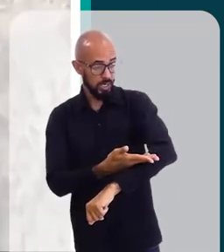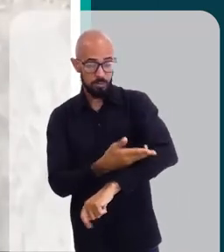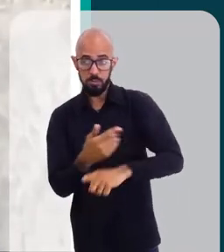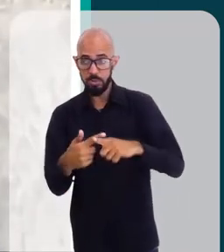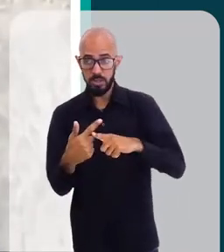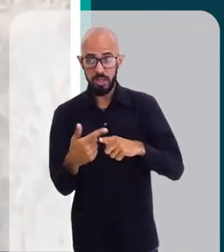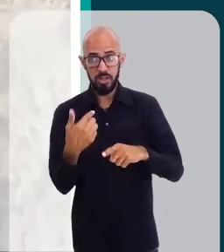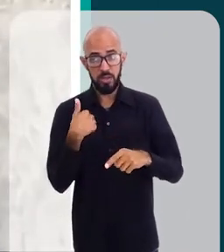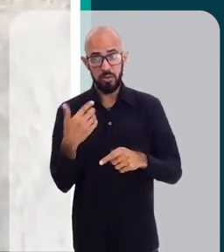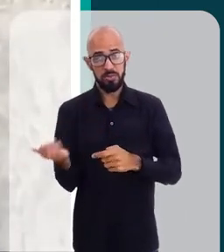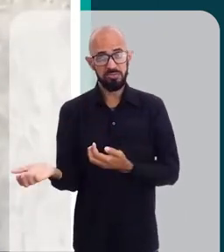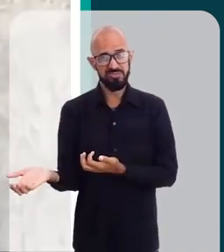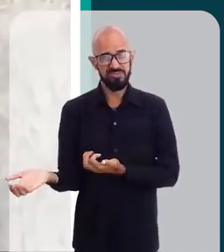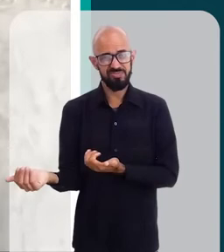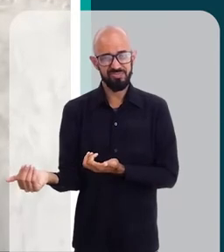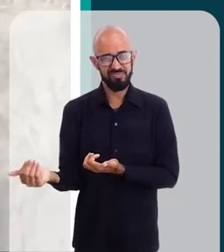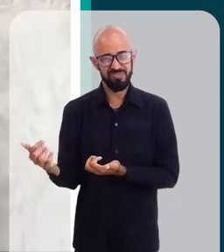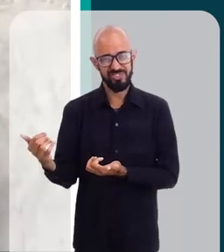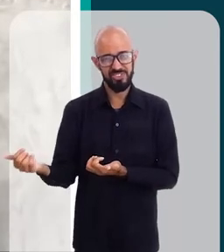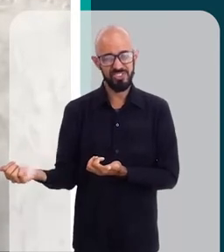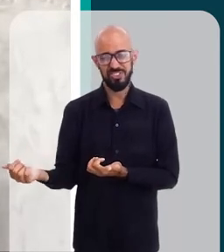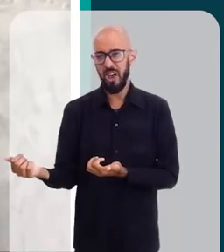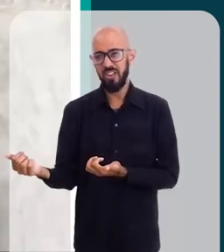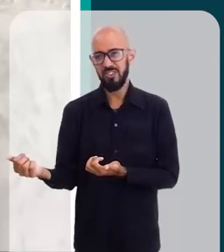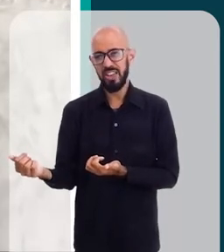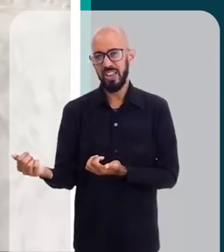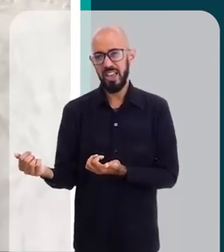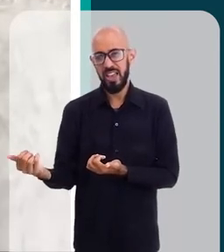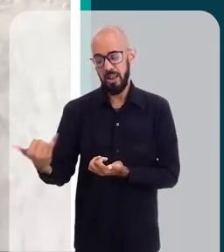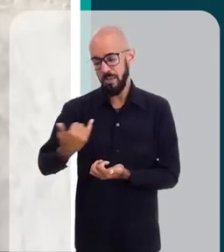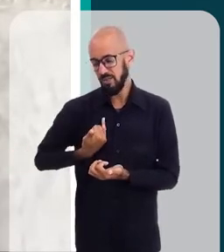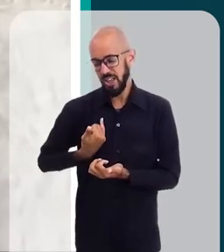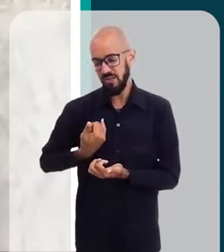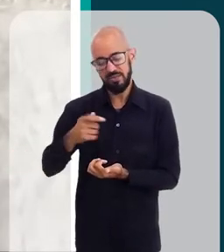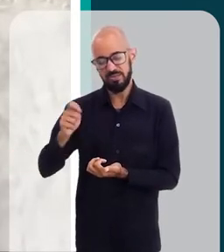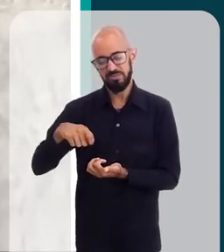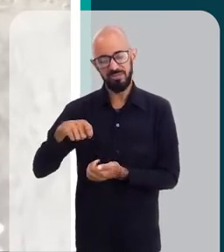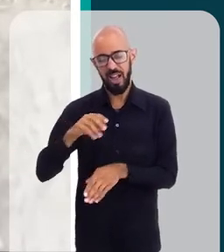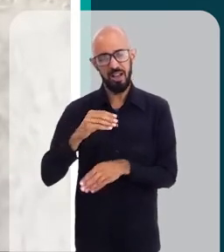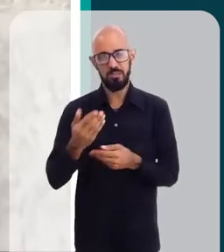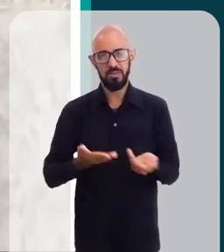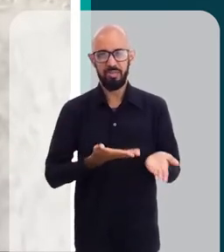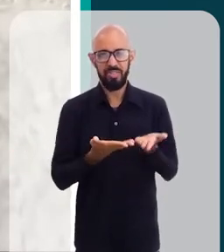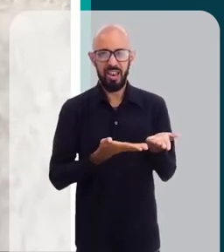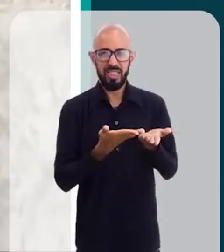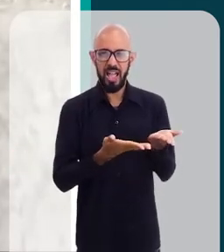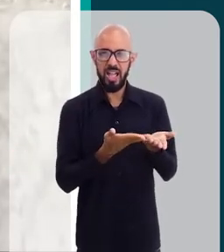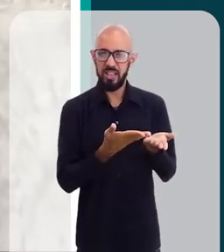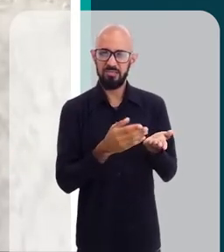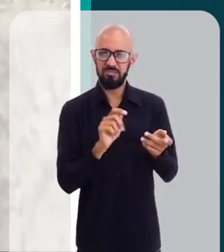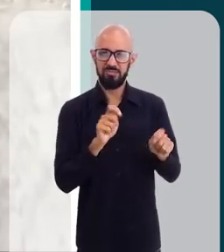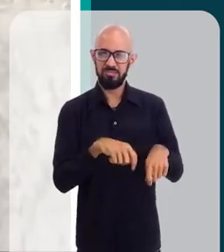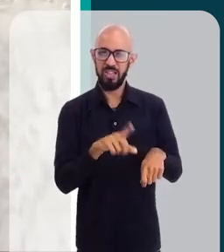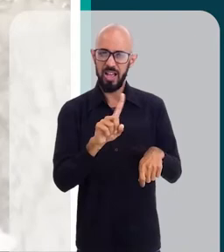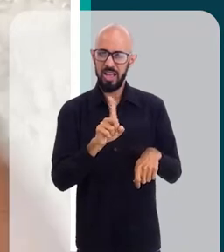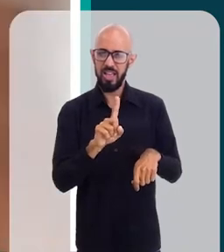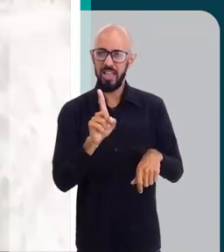médico, quando eu era mais nova, não, vai ter que ficar com isso daqui, não tem como você tratar. Então, assim, é realmente uma